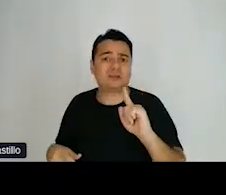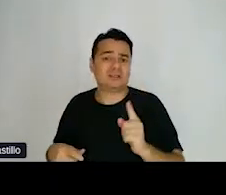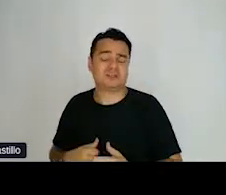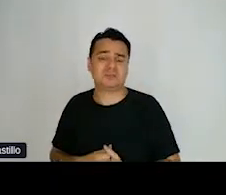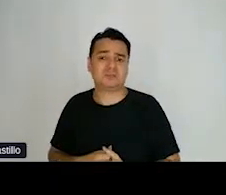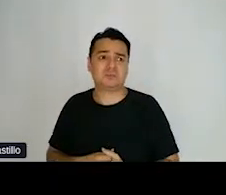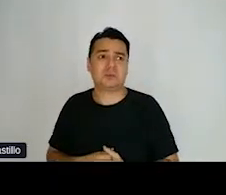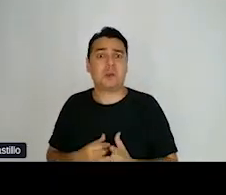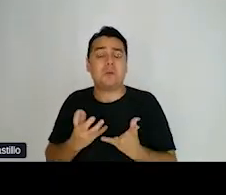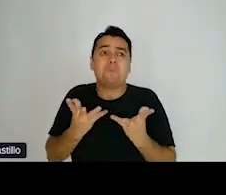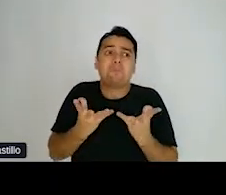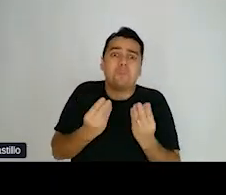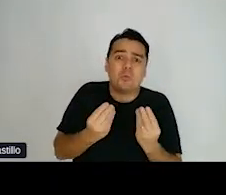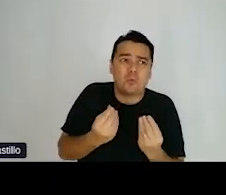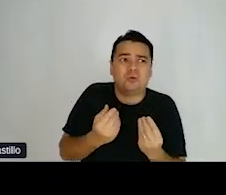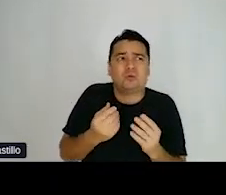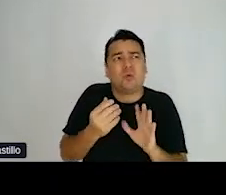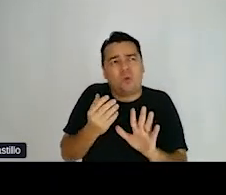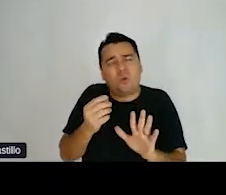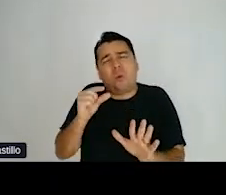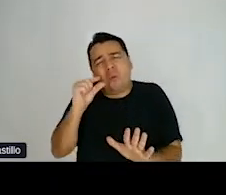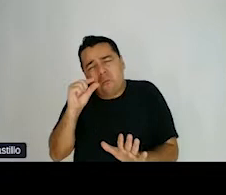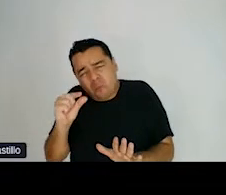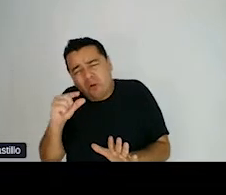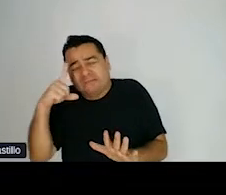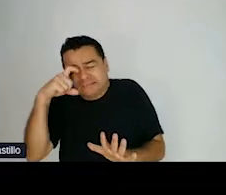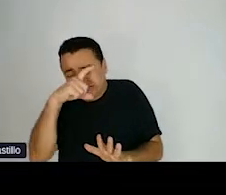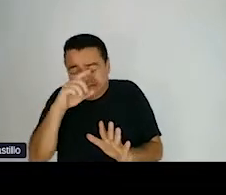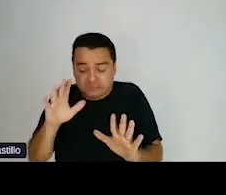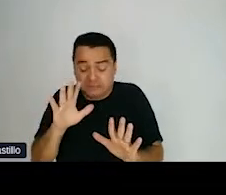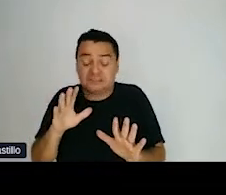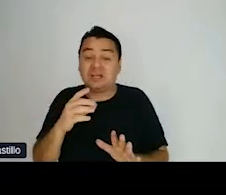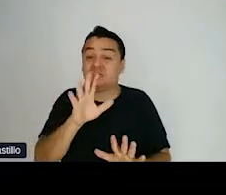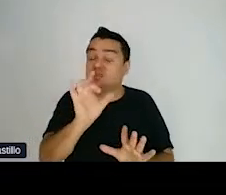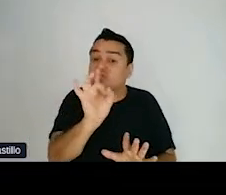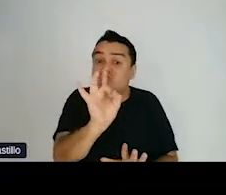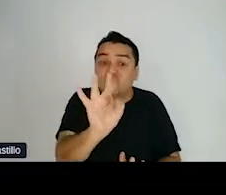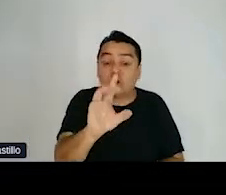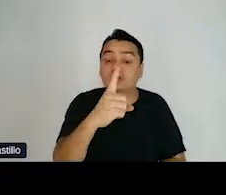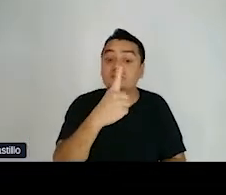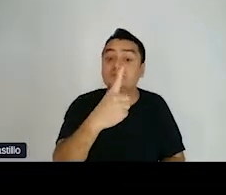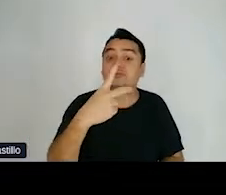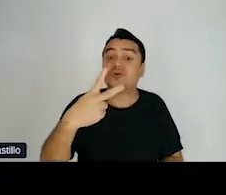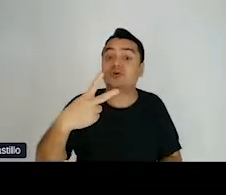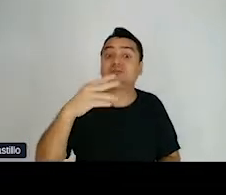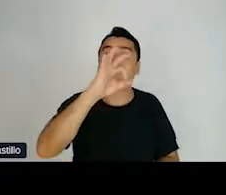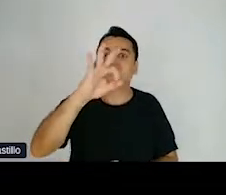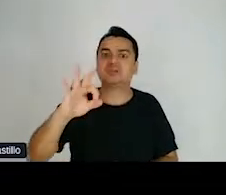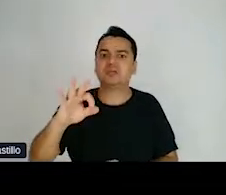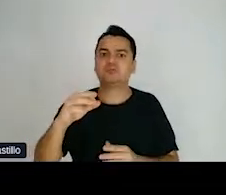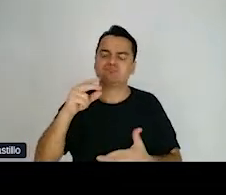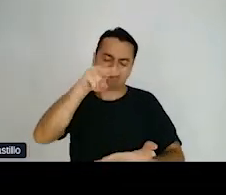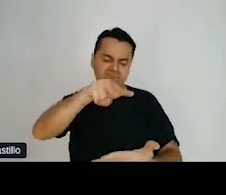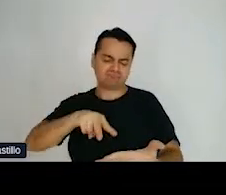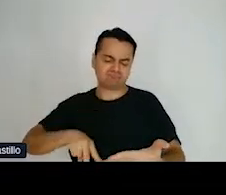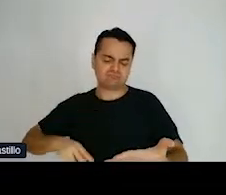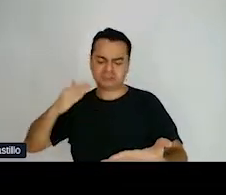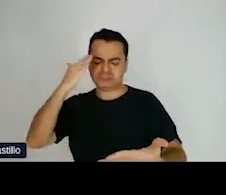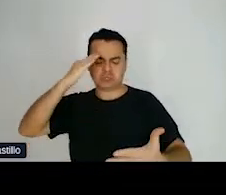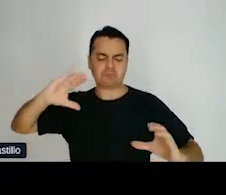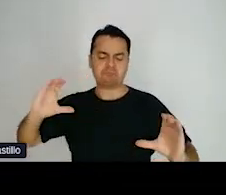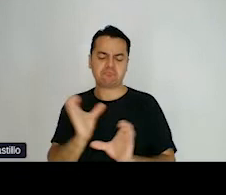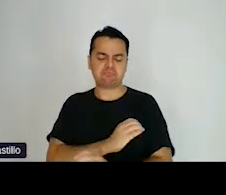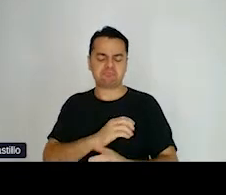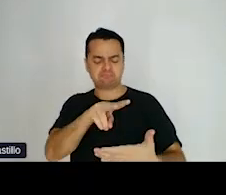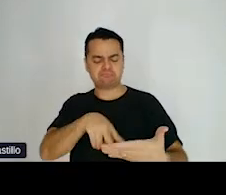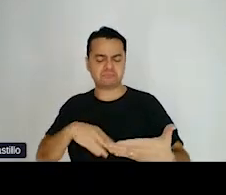ou pouco, mas tiveram. Apenas 12% tinham facilidade de leitura, de compreensão de textos longos